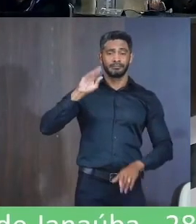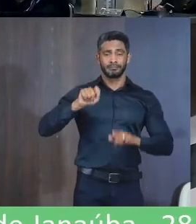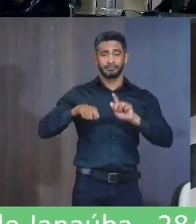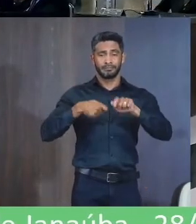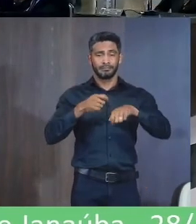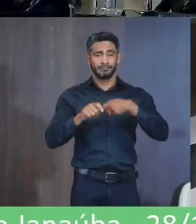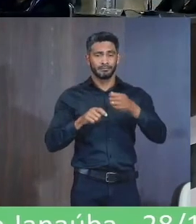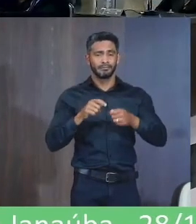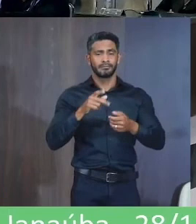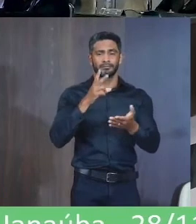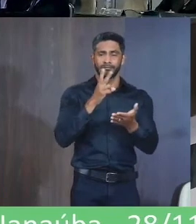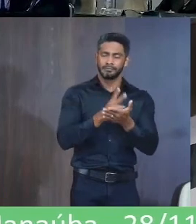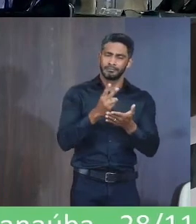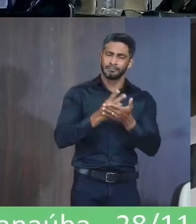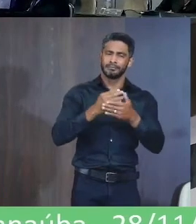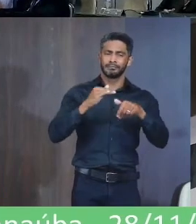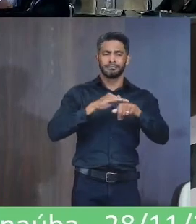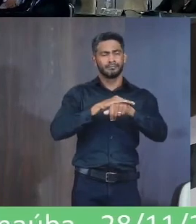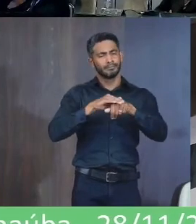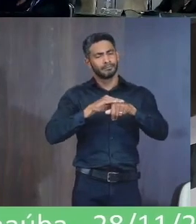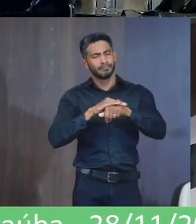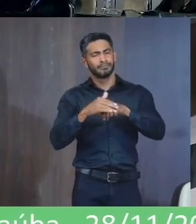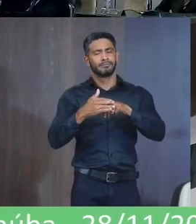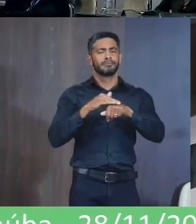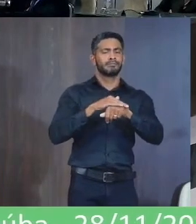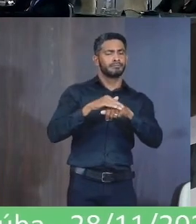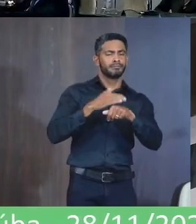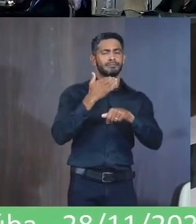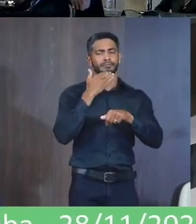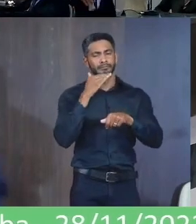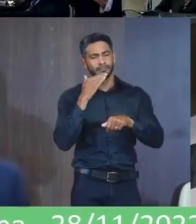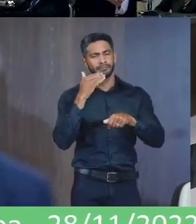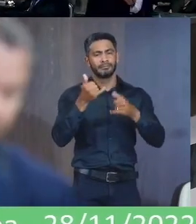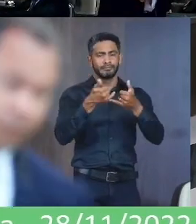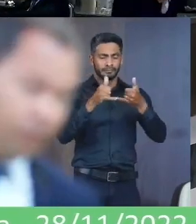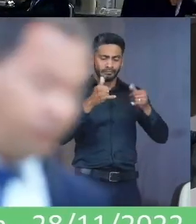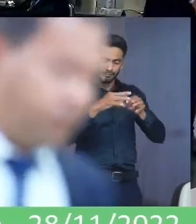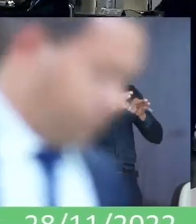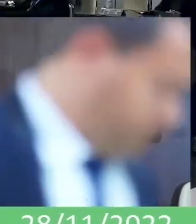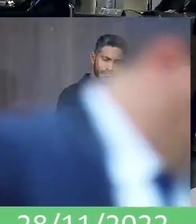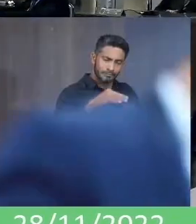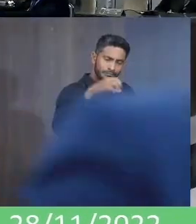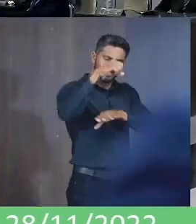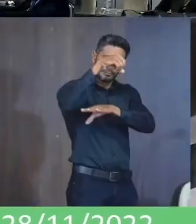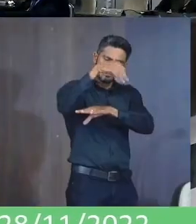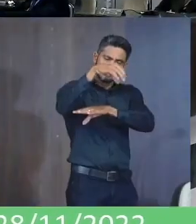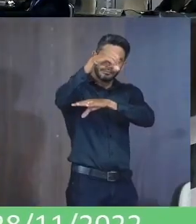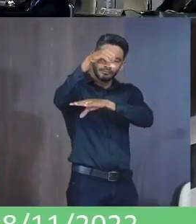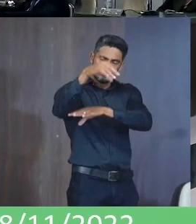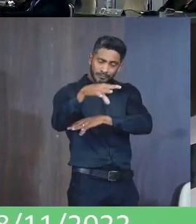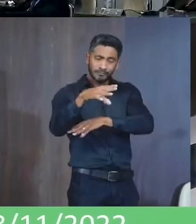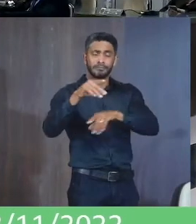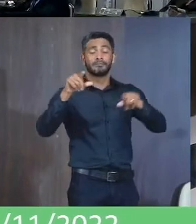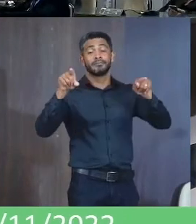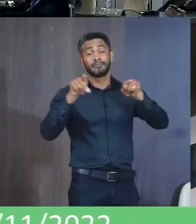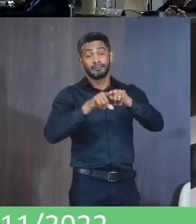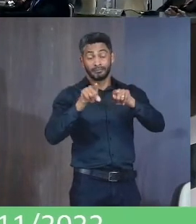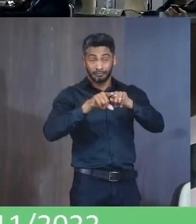Eles vêm sempre Conversando comigo Pedindo extensão De rede E também